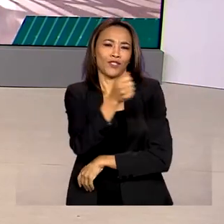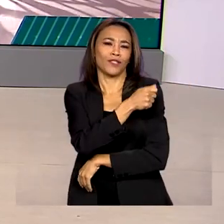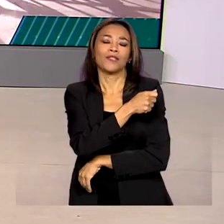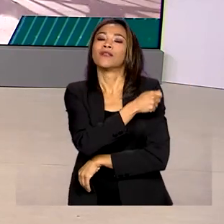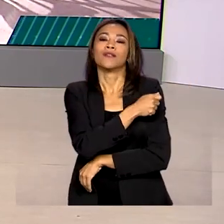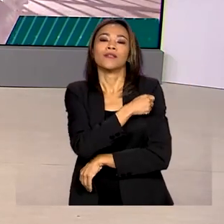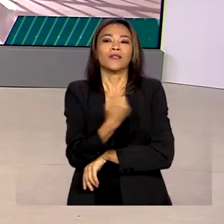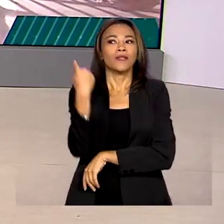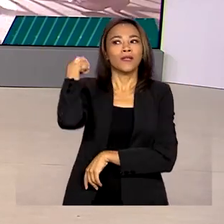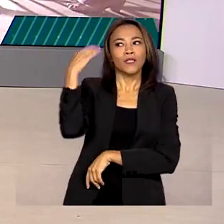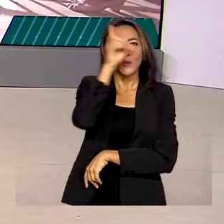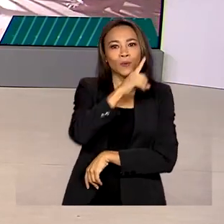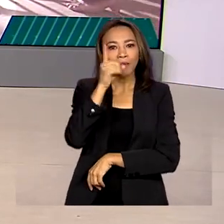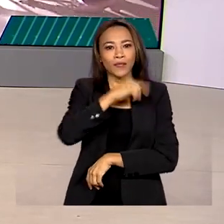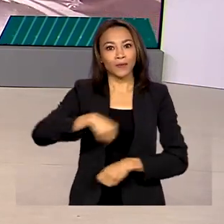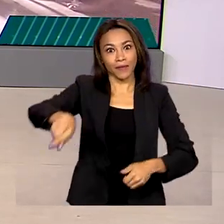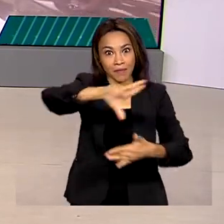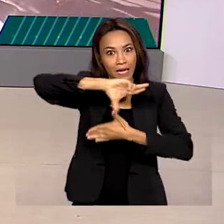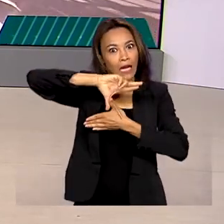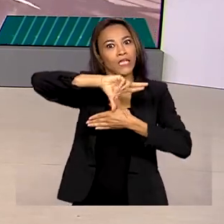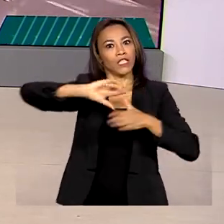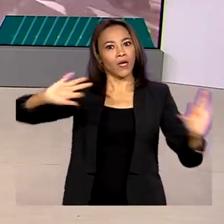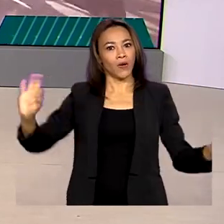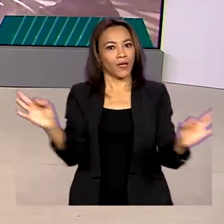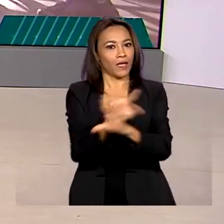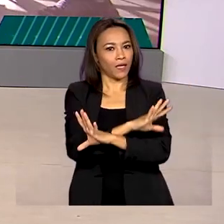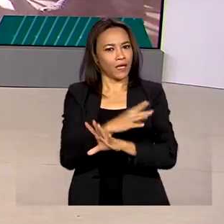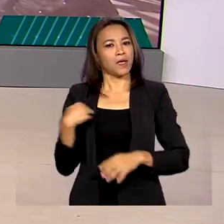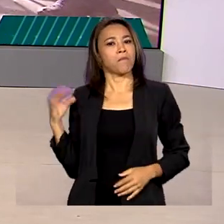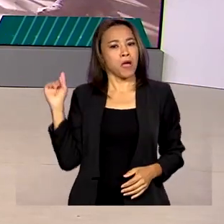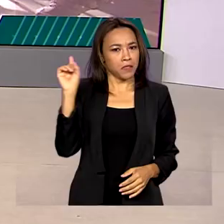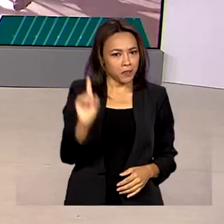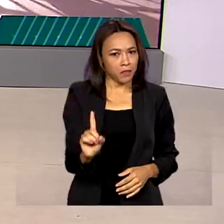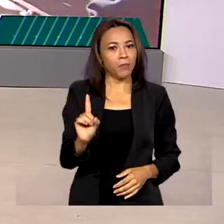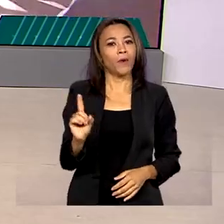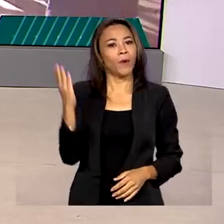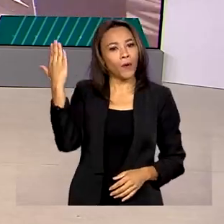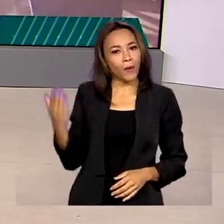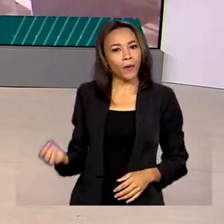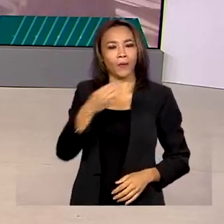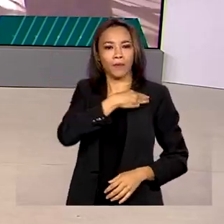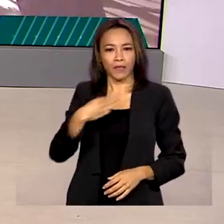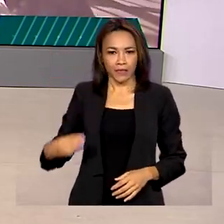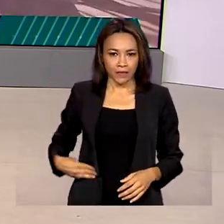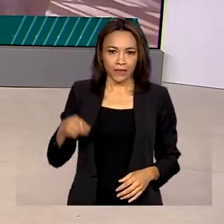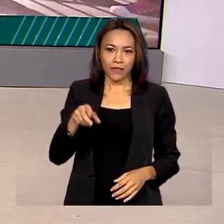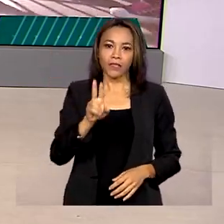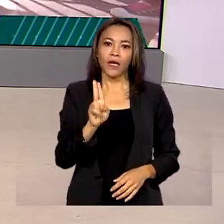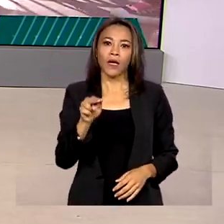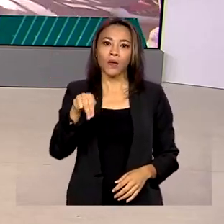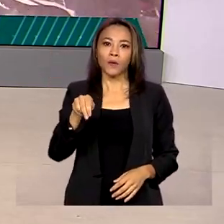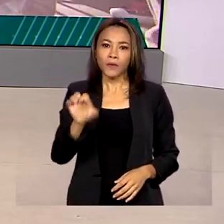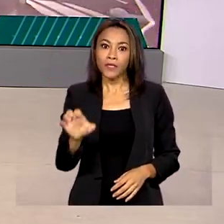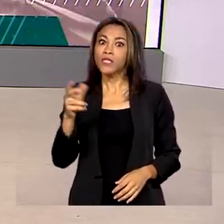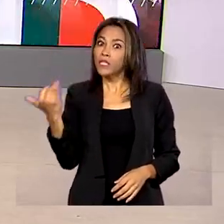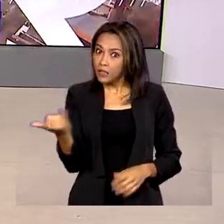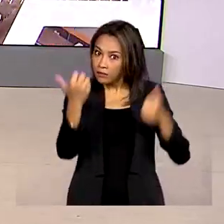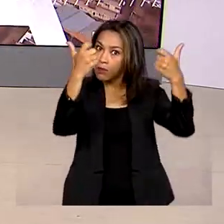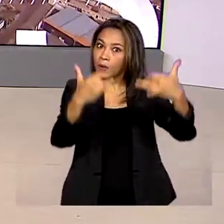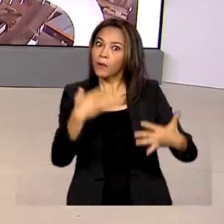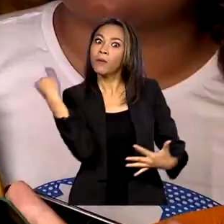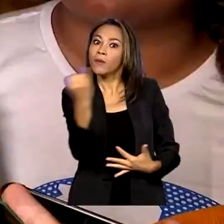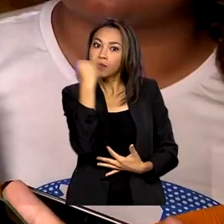Janeiro. A ministra Marina Silva participou da Bienal da UNE e falou sobre a importância da participação dos jovens no debate